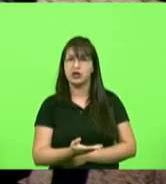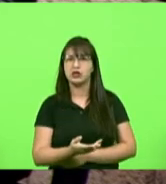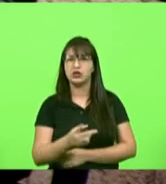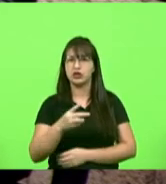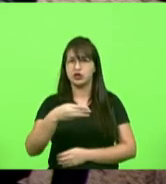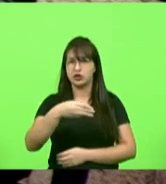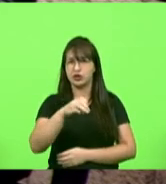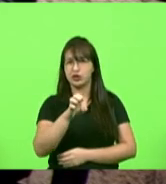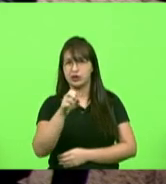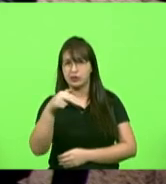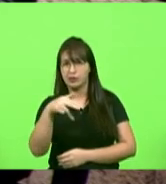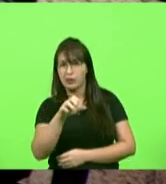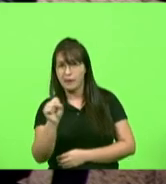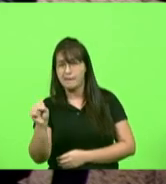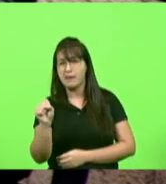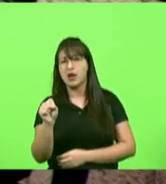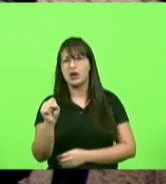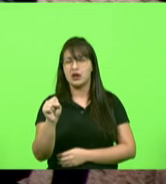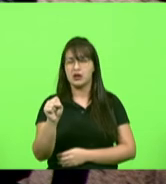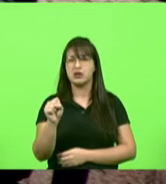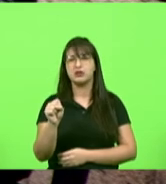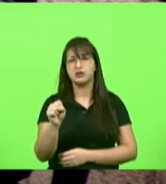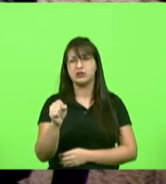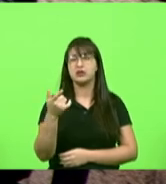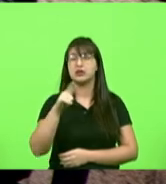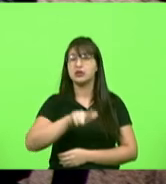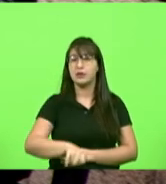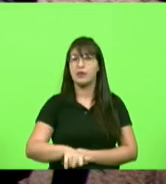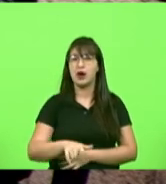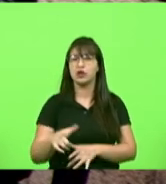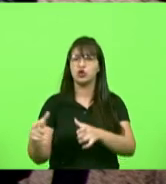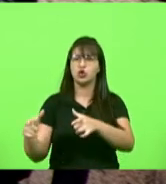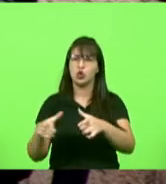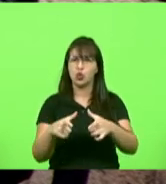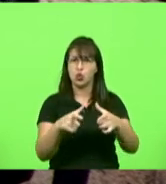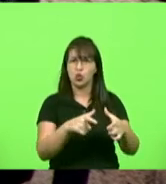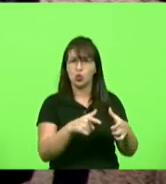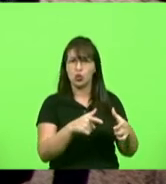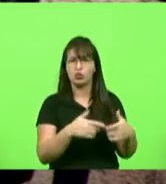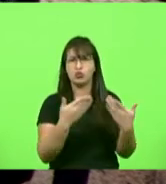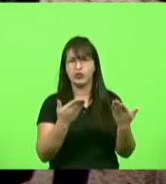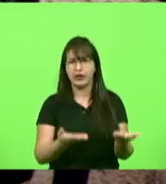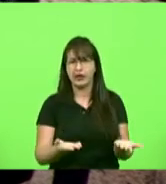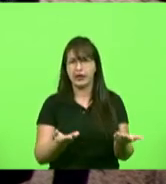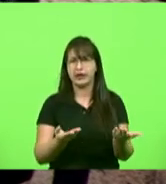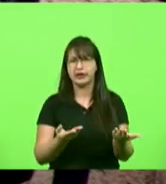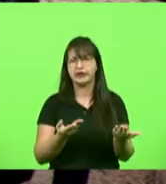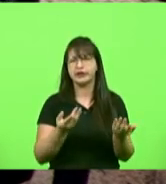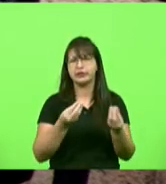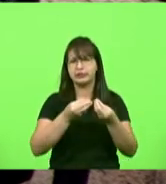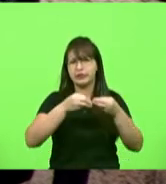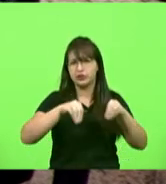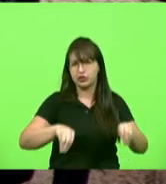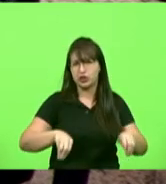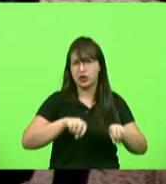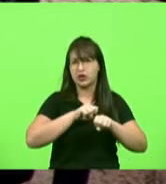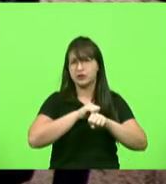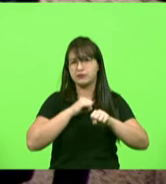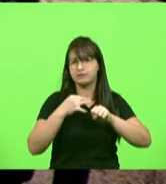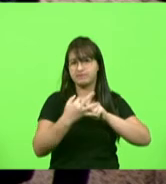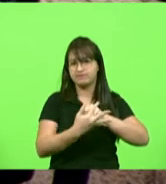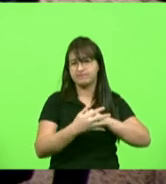as micro e pequenas empresas para setores que foram mais atingidos aí pela pandemia então